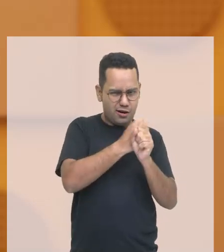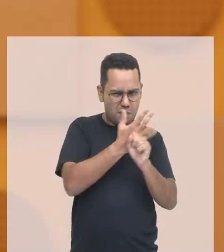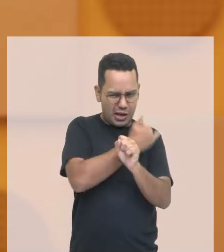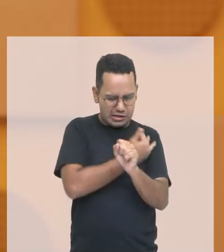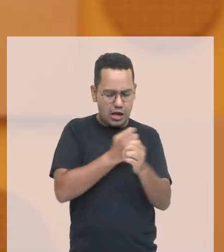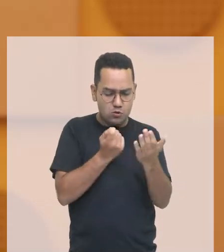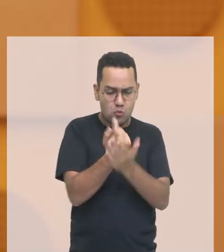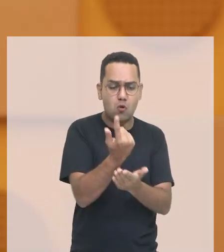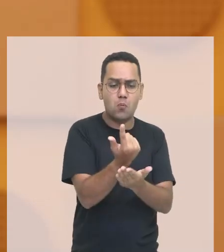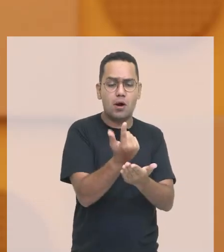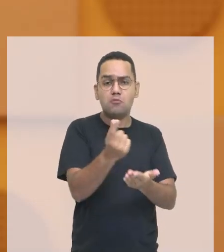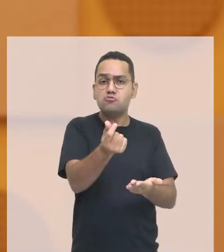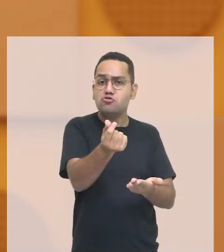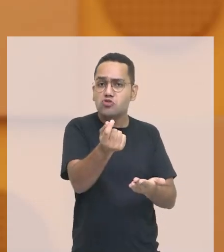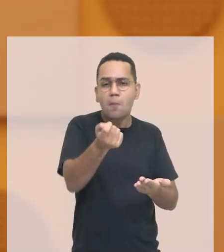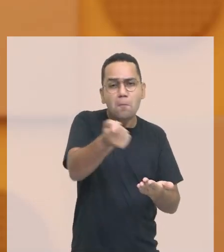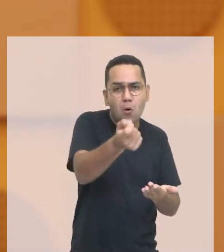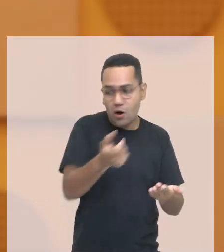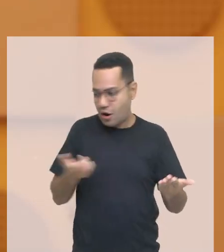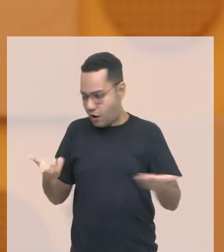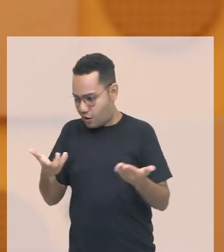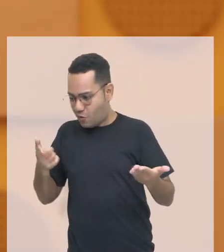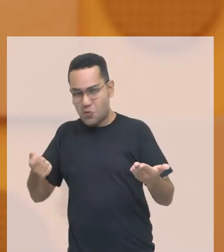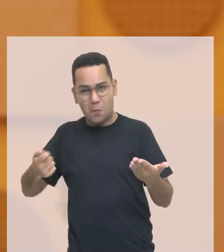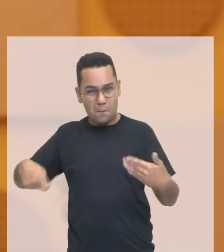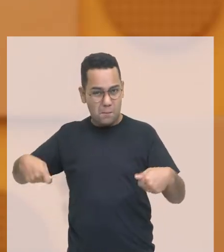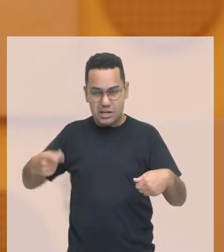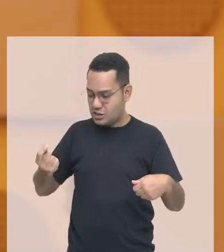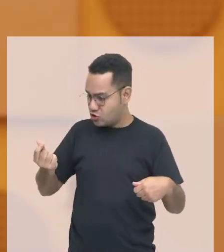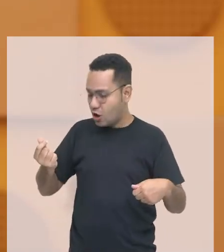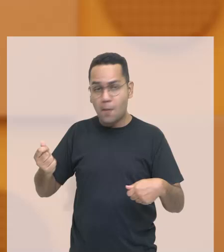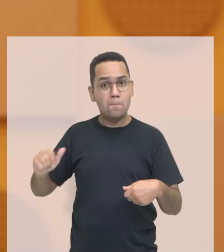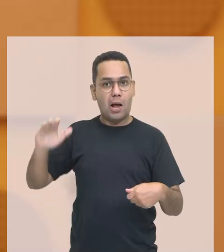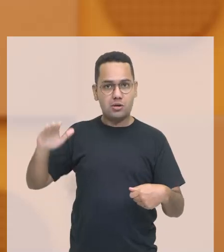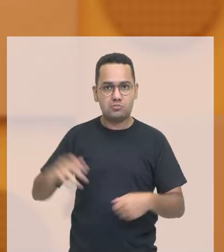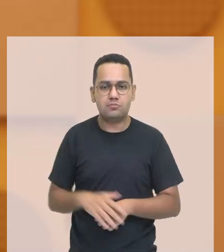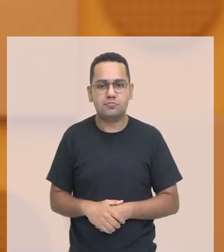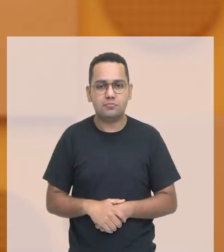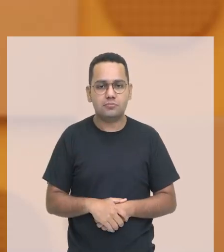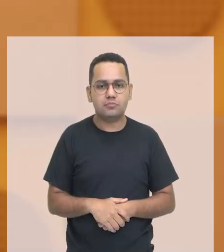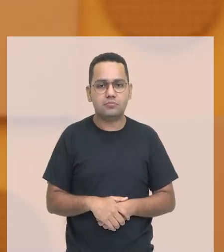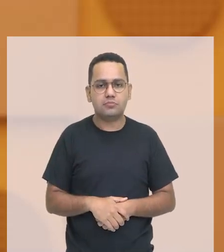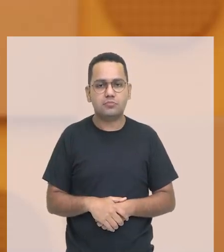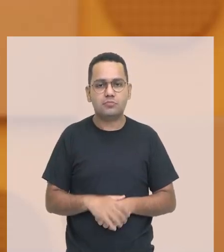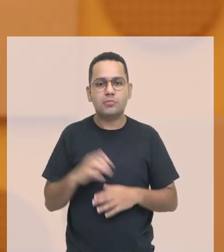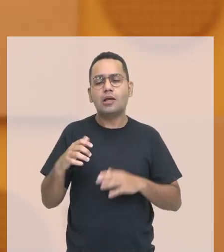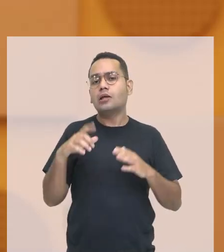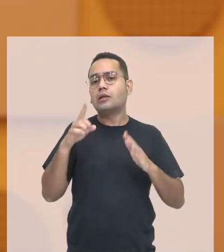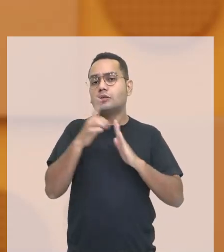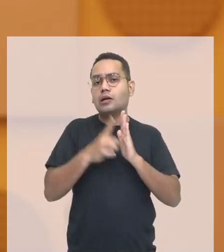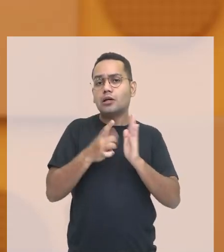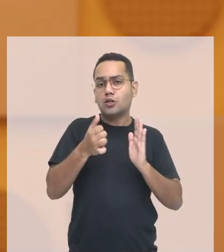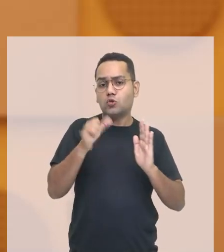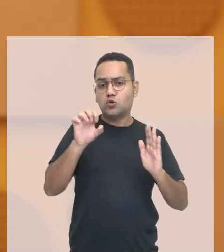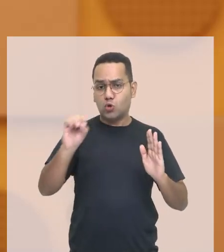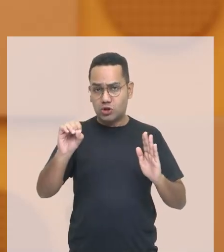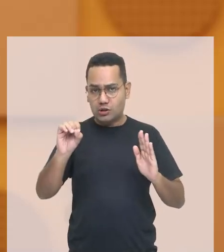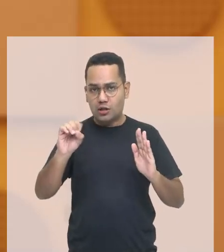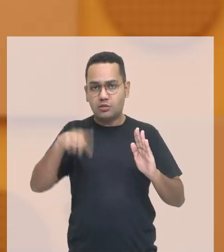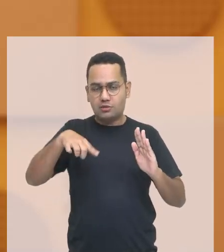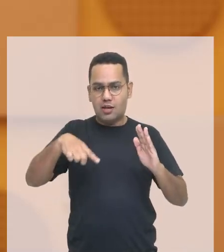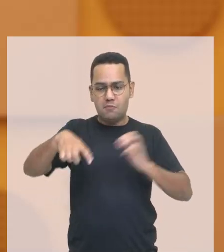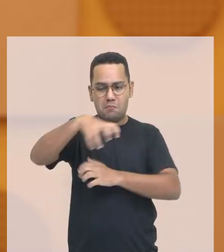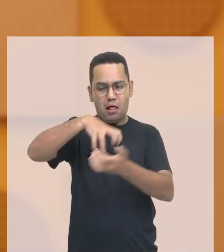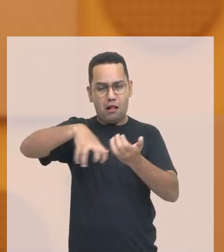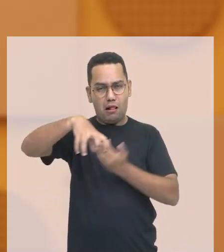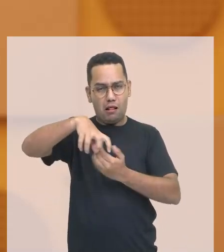no final da década de 80. Segunda metade da década de 80 foi marcada por uma grande grave crise econômica e